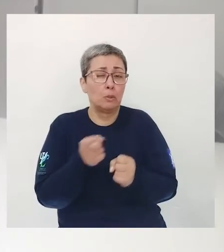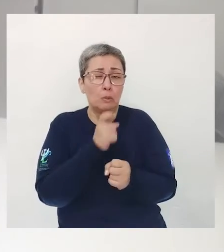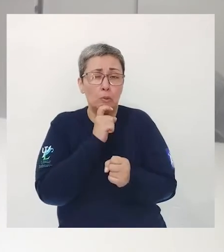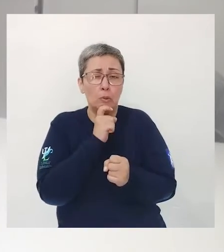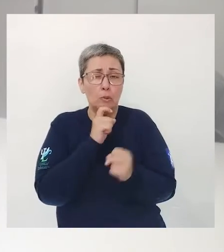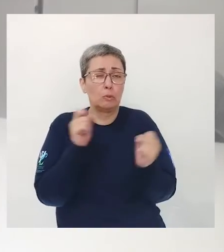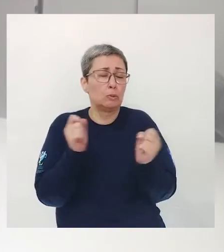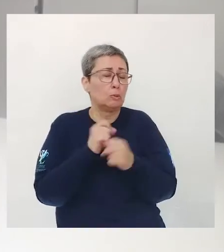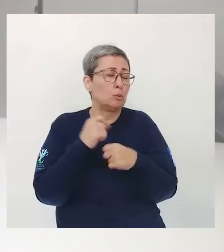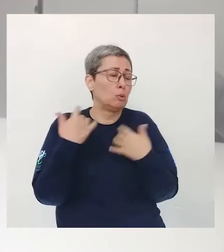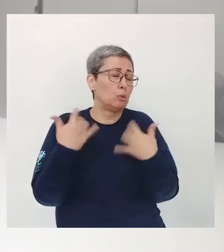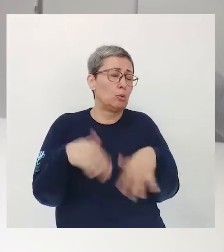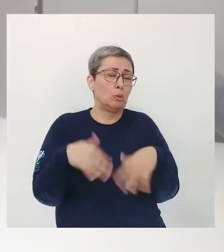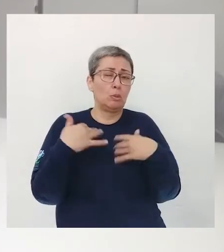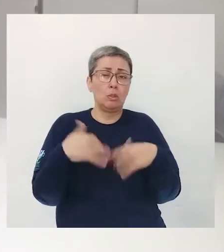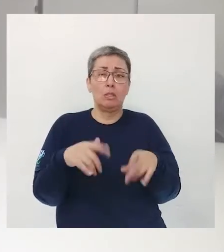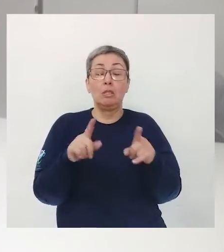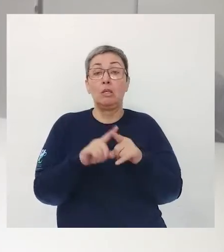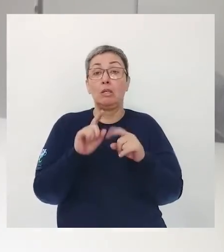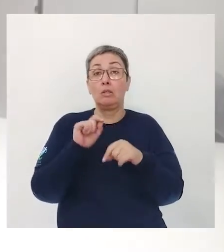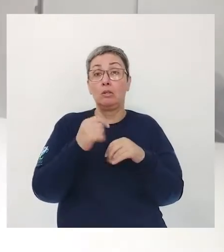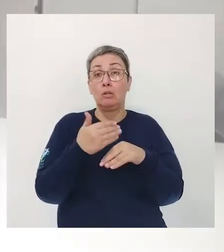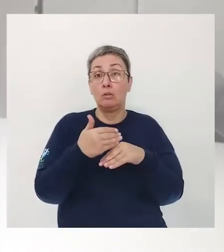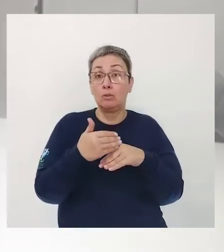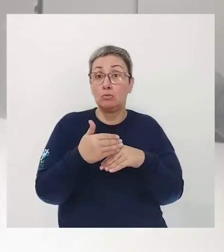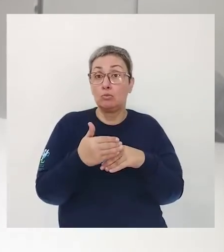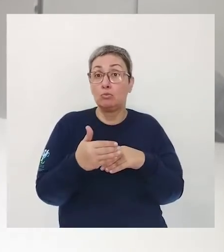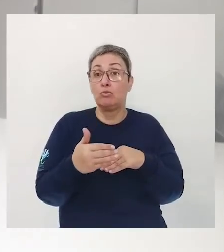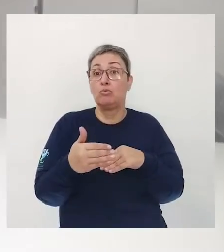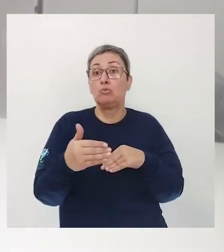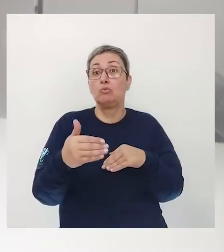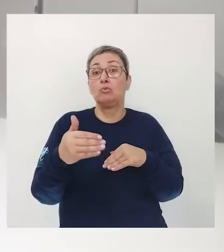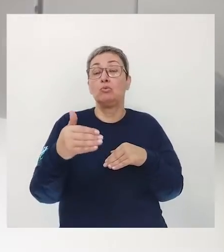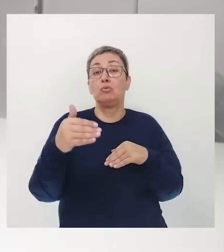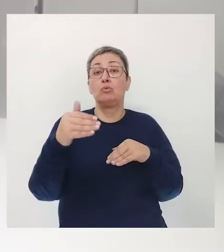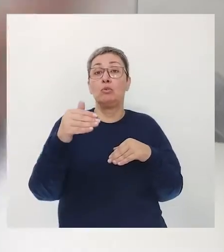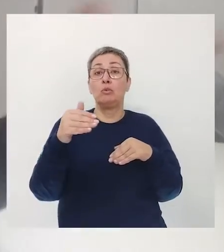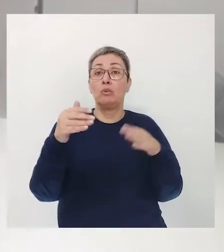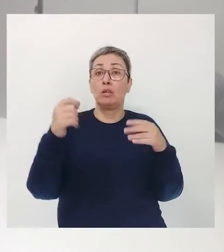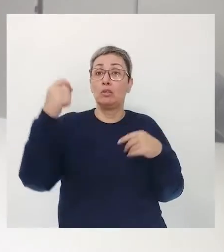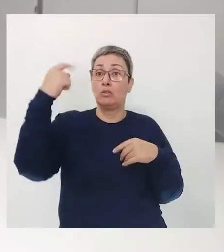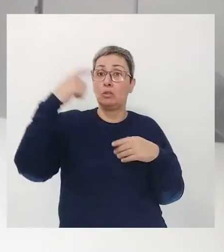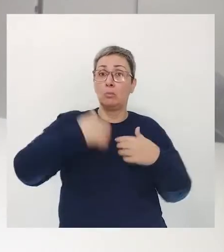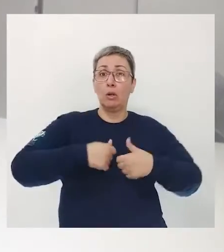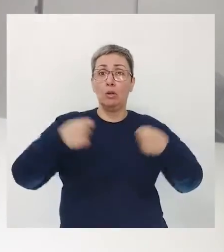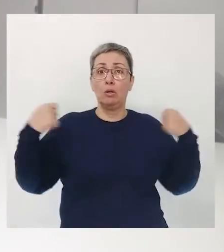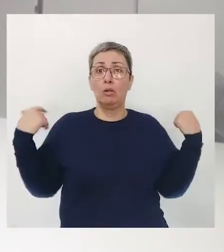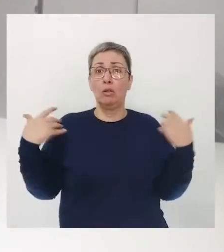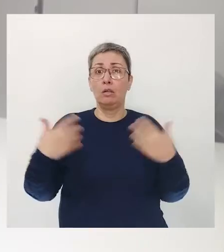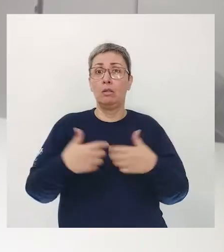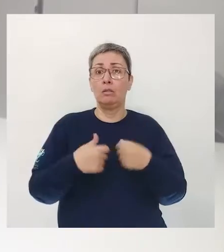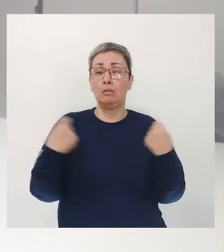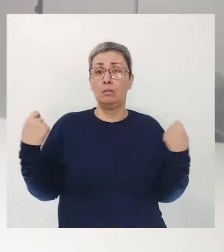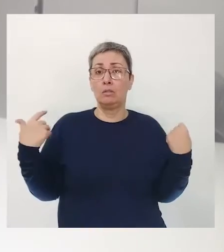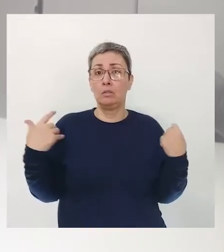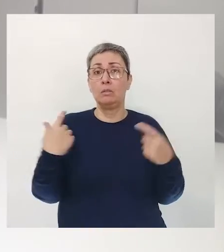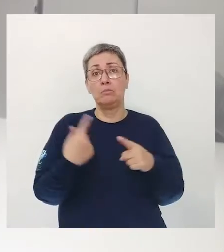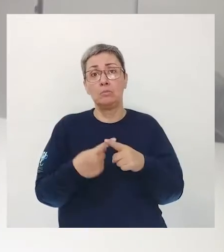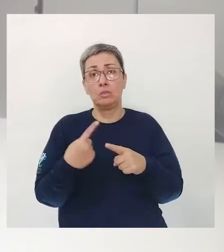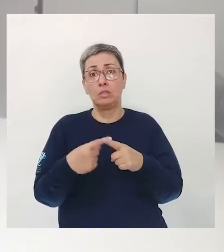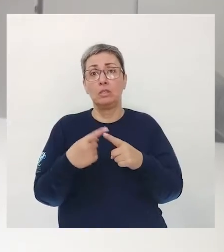frio Né? Está muito frio E aí durante o passar do dia Já temos que tirar a blusa de frio